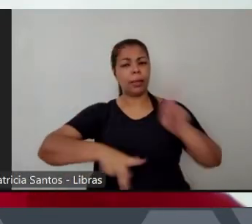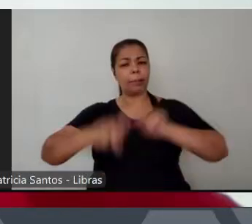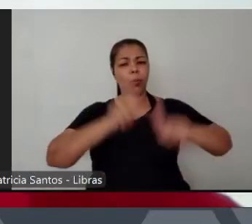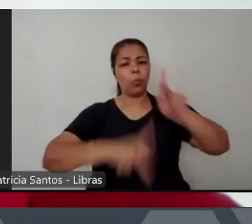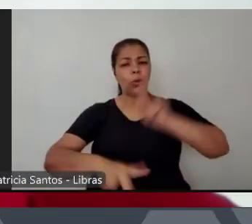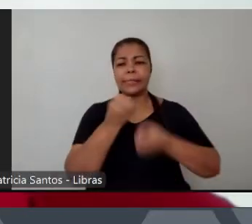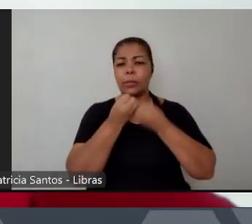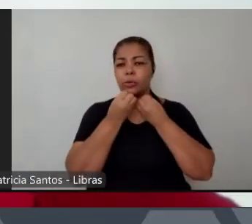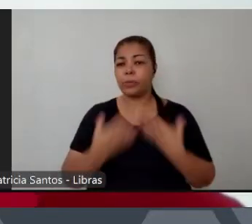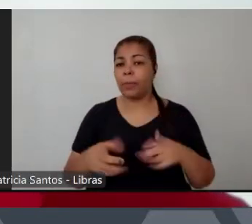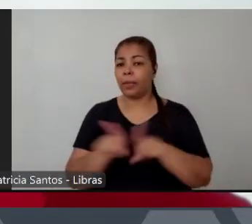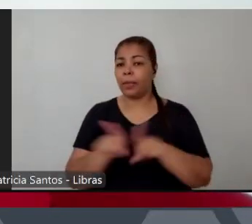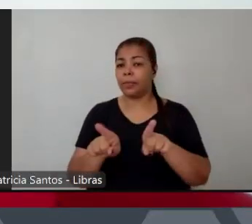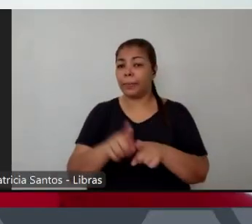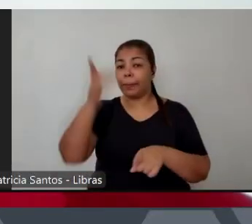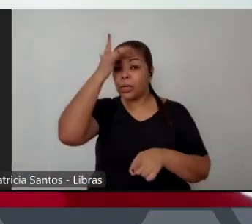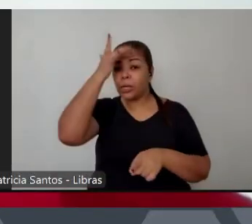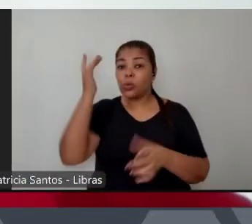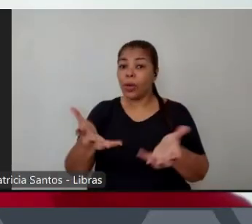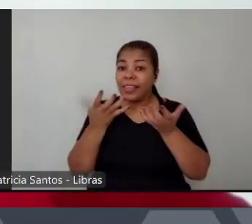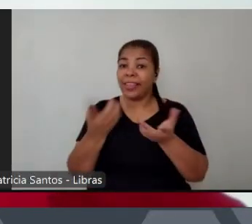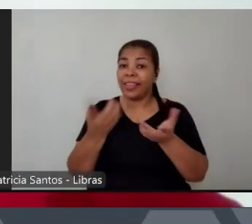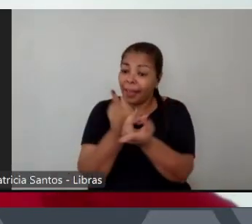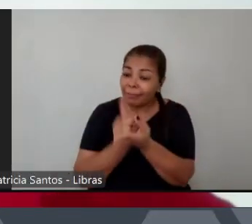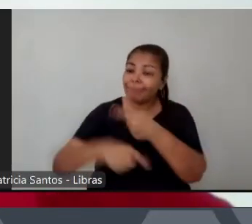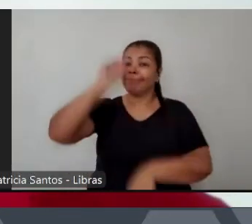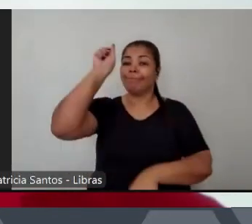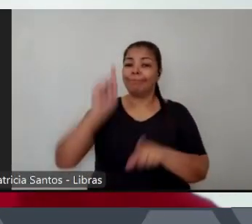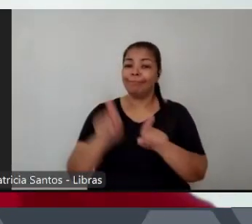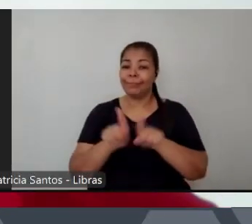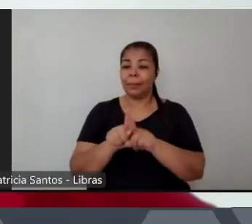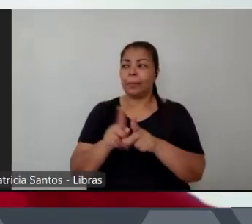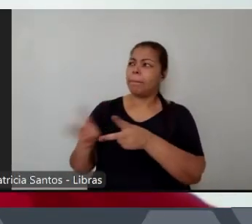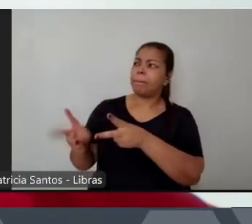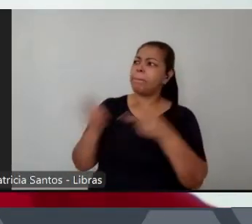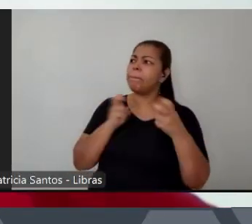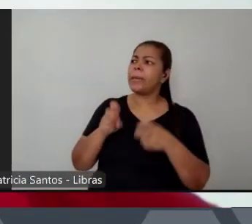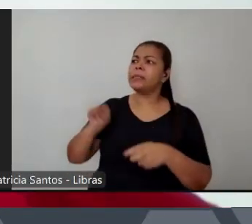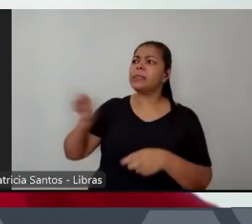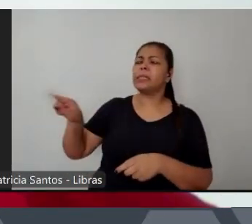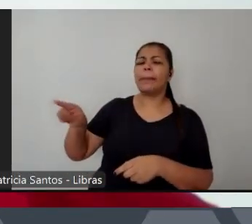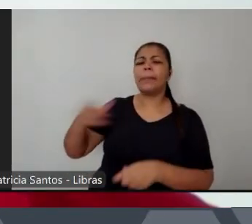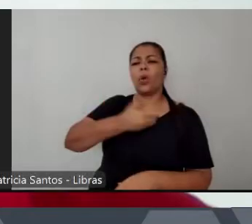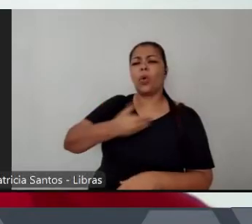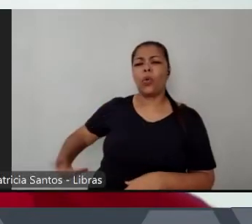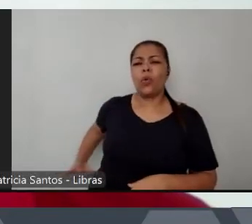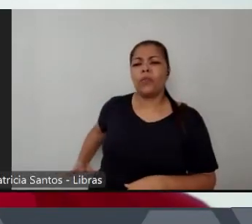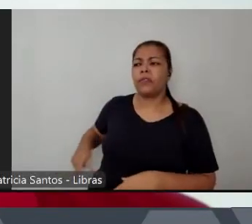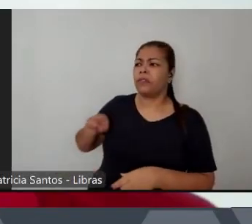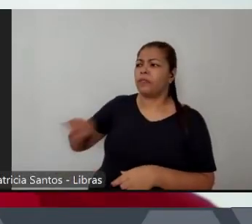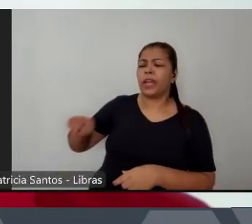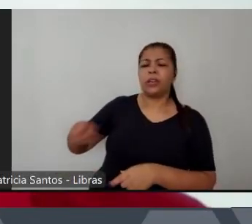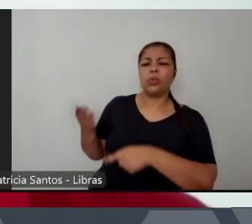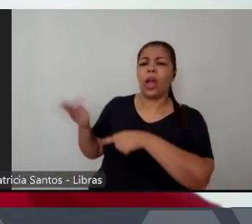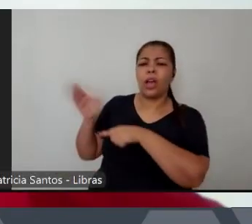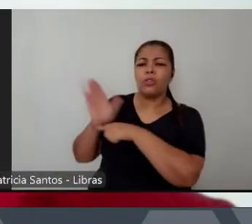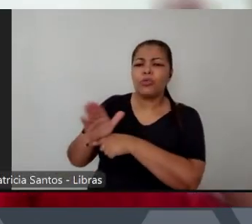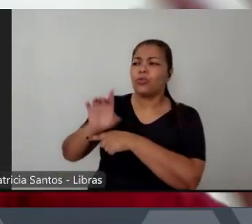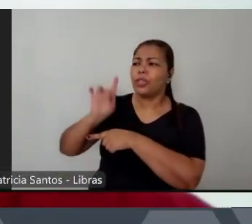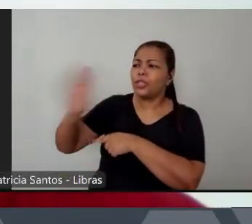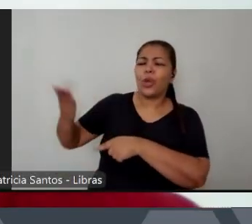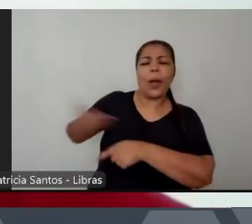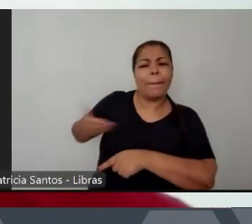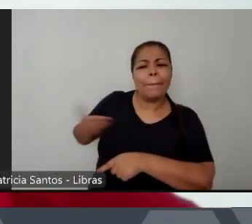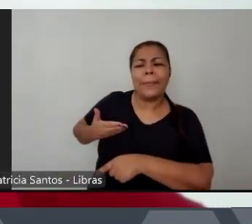querem empreender daqueles que não percebem que o Estado vem um Estado com ceticismo que só ajuda a companheirada e tudo mais